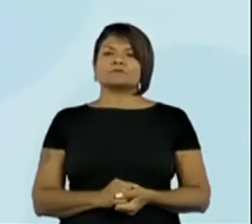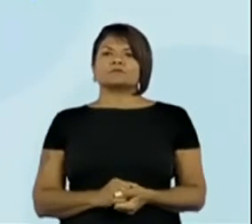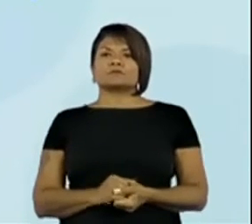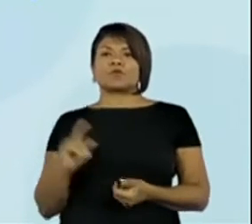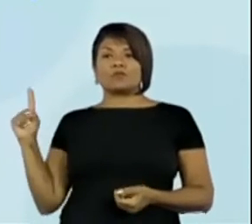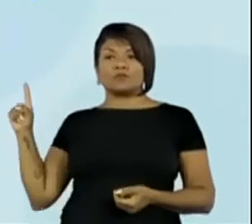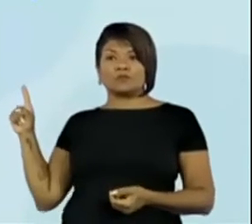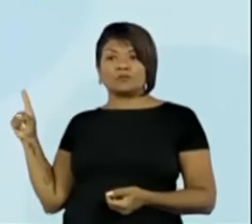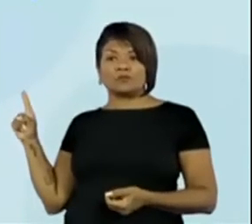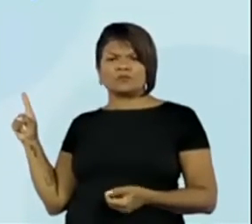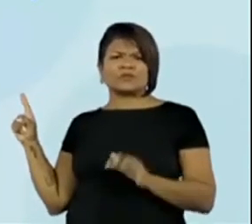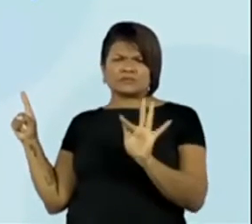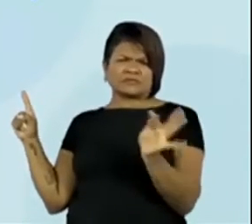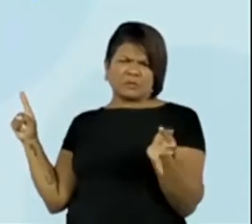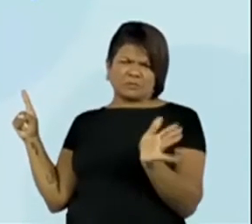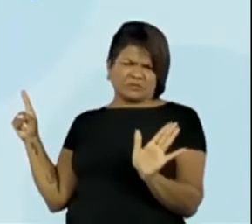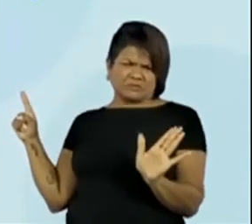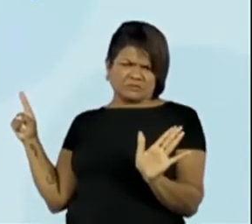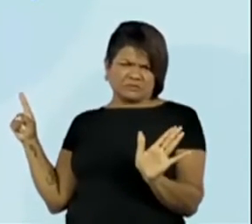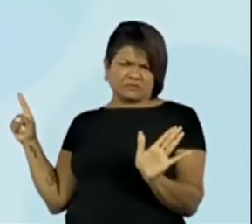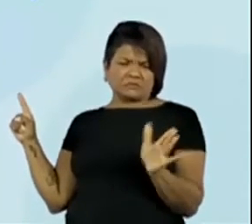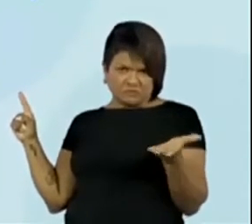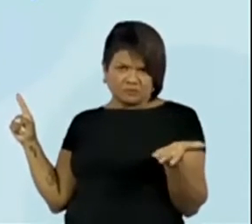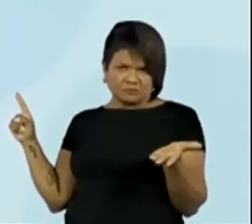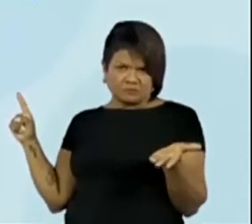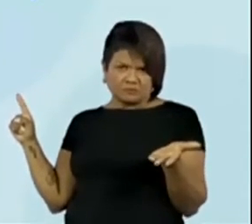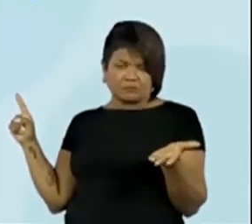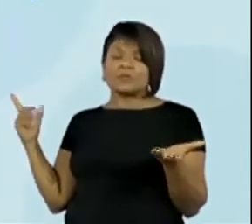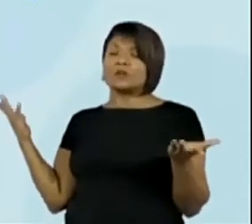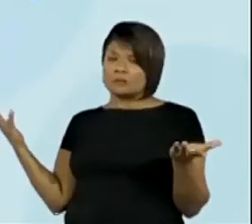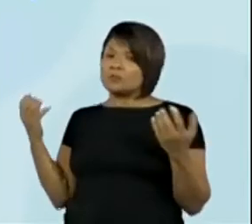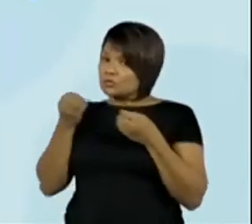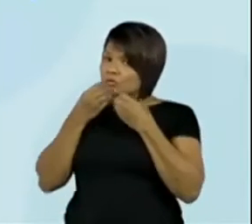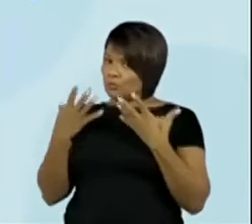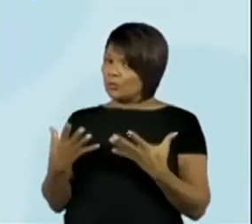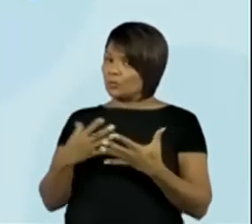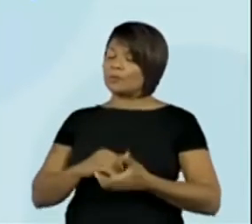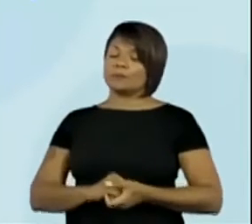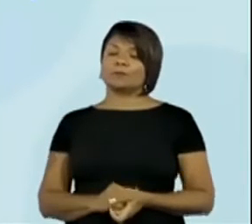Simples, né, gente? Muito bom.